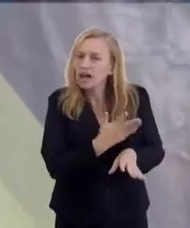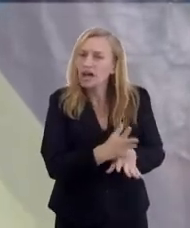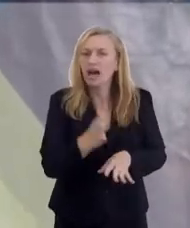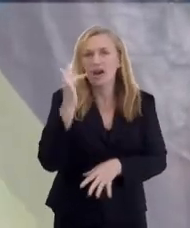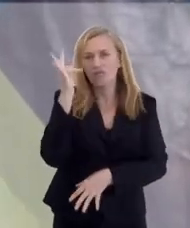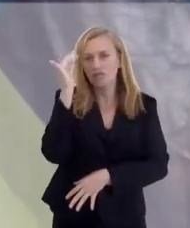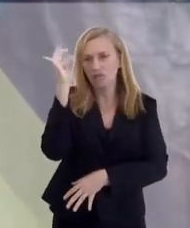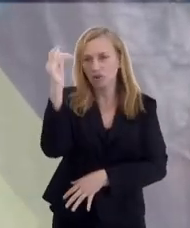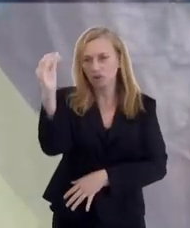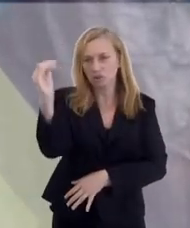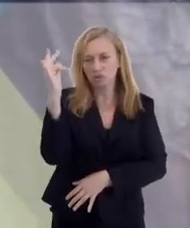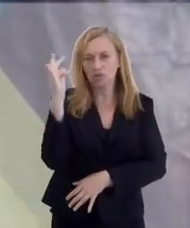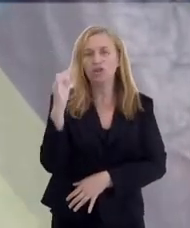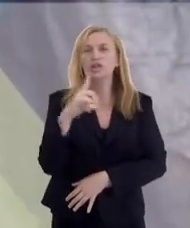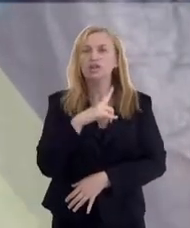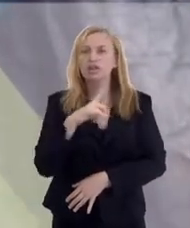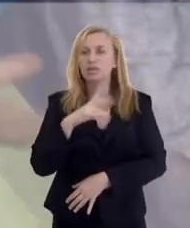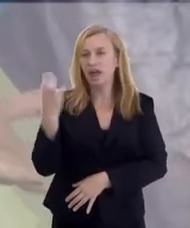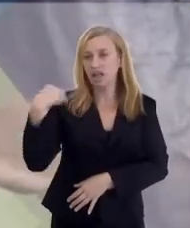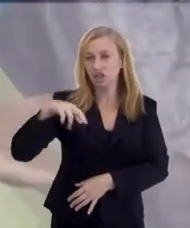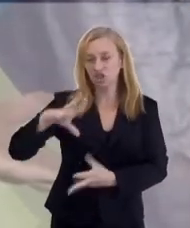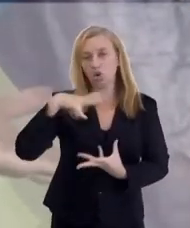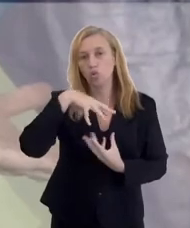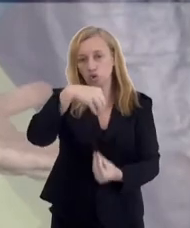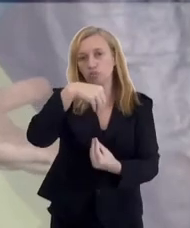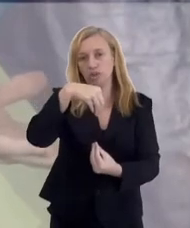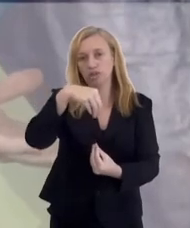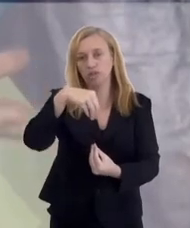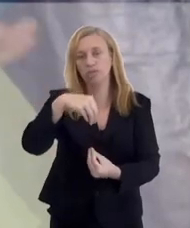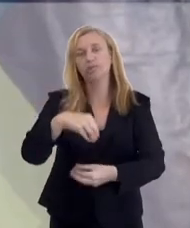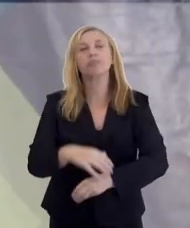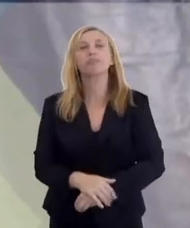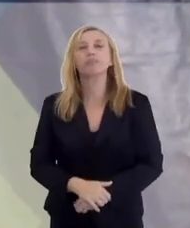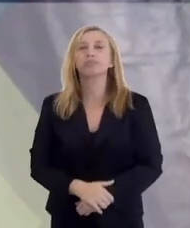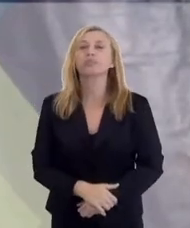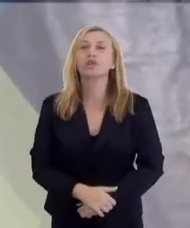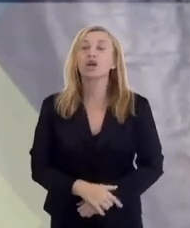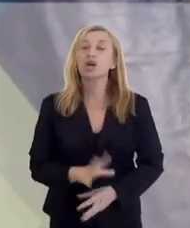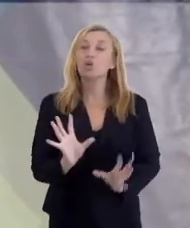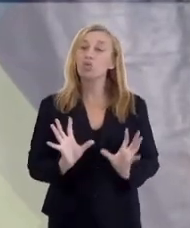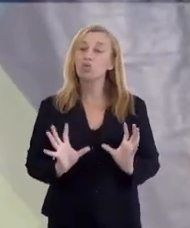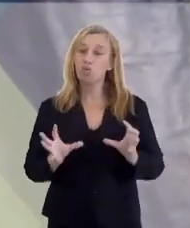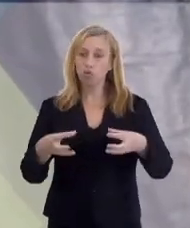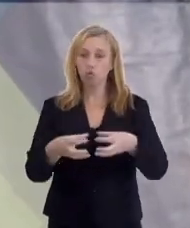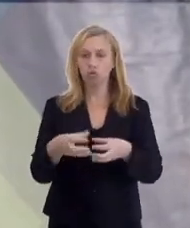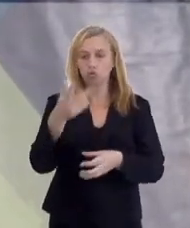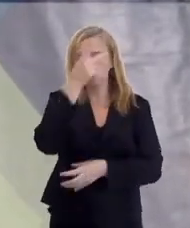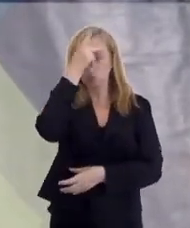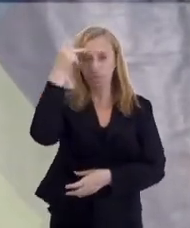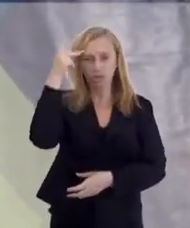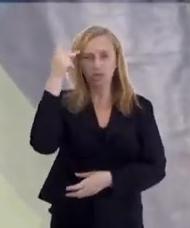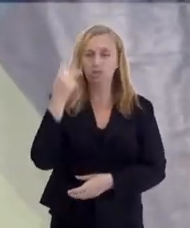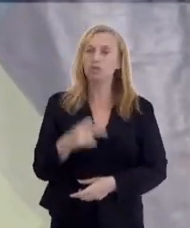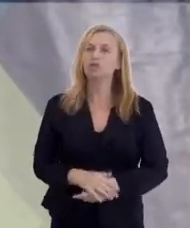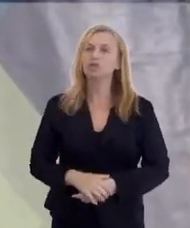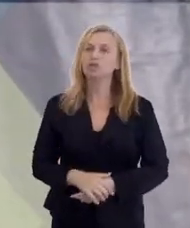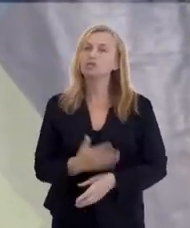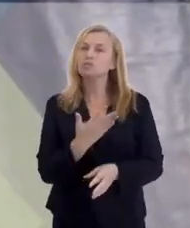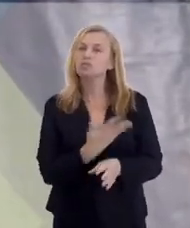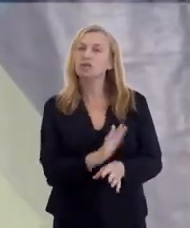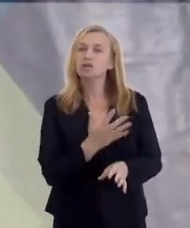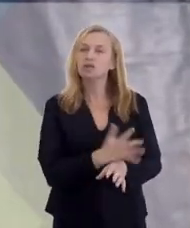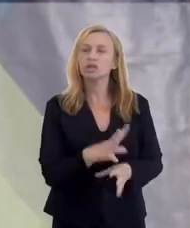prática essa filosofia, nós temos a religião espírita. Então a religião espírita é esse conjunto de pessoas